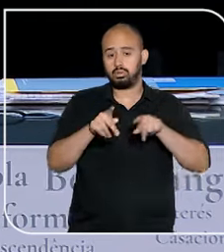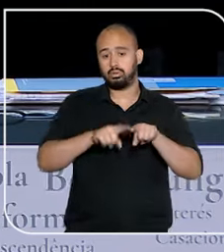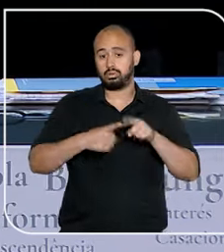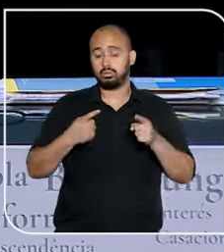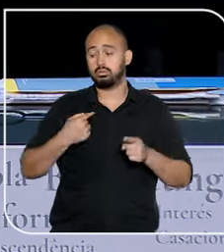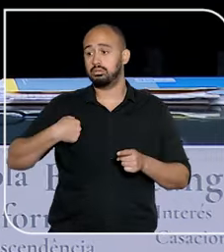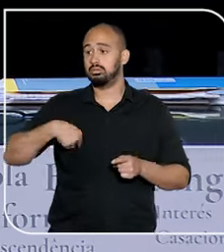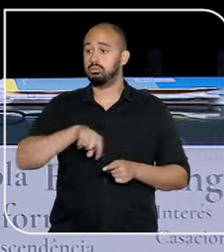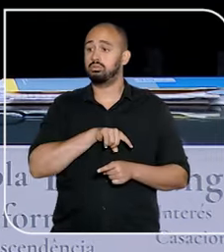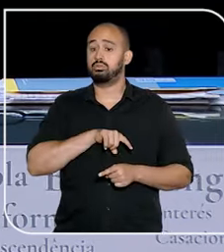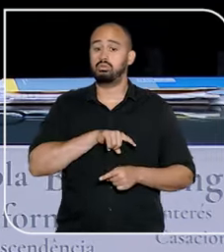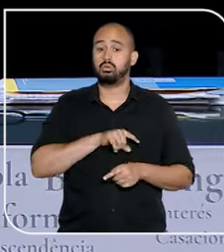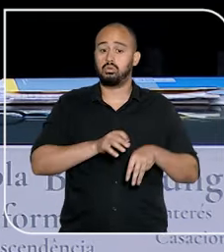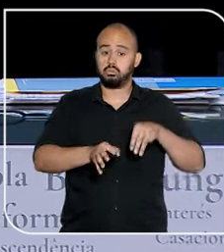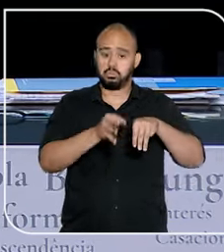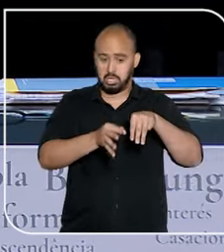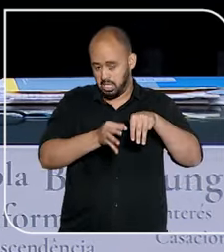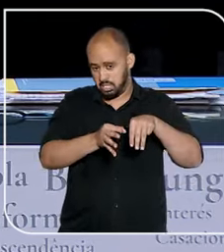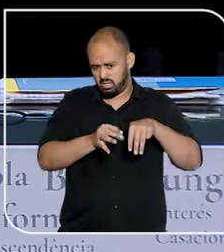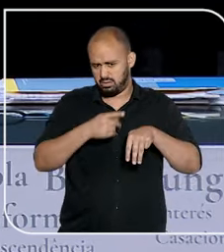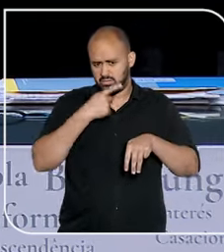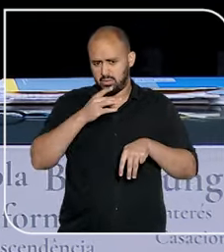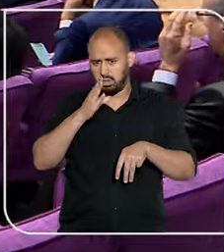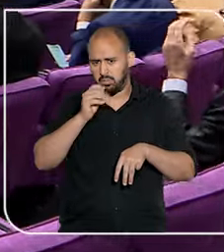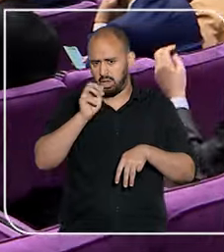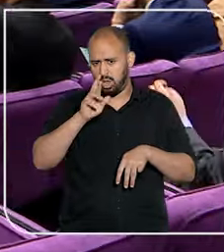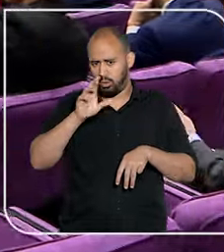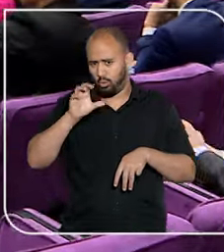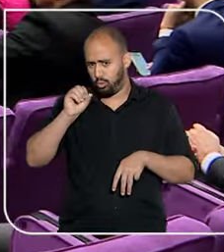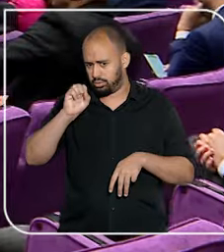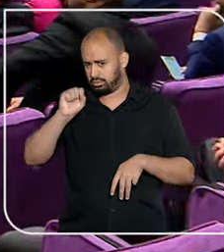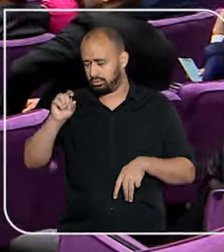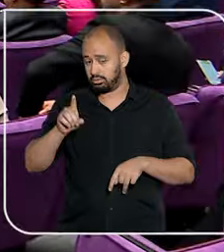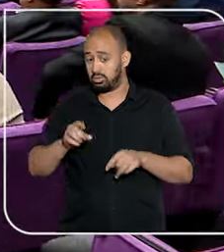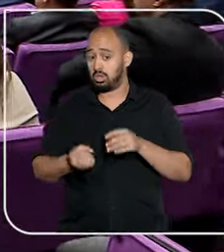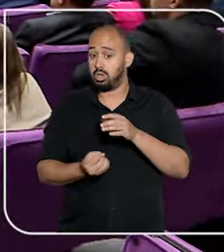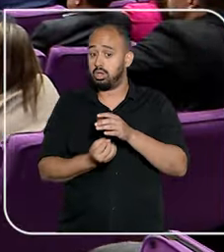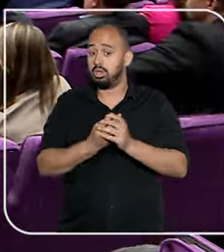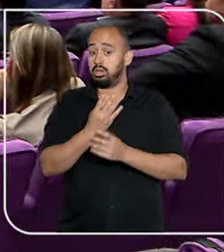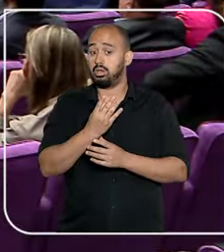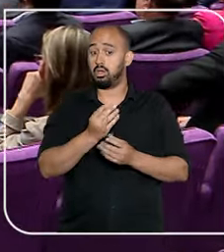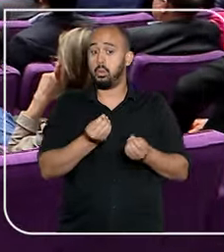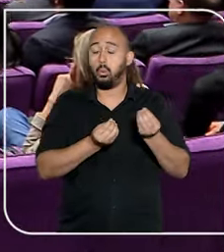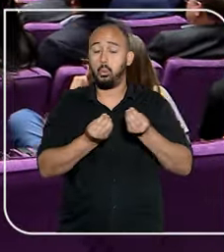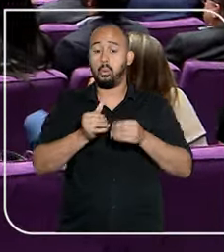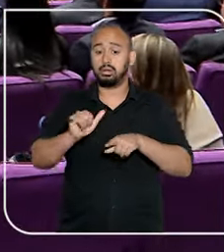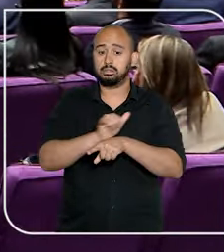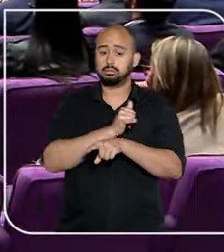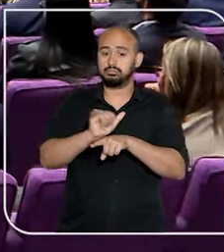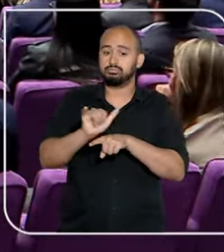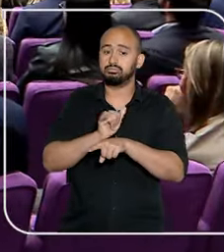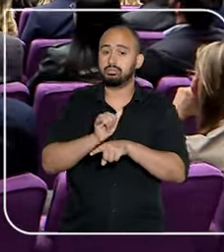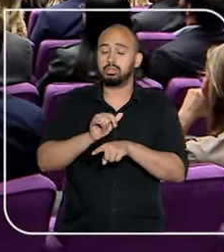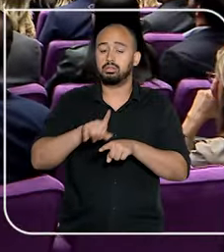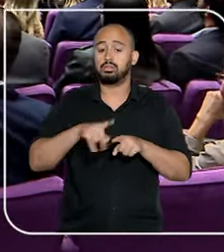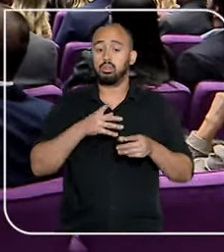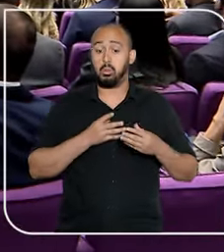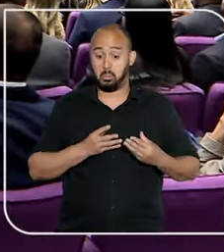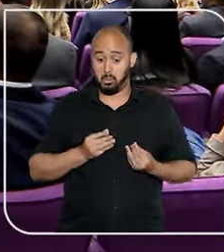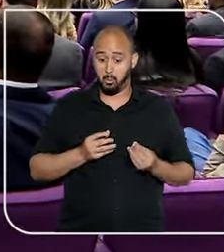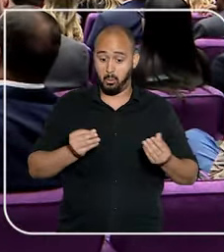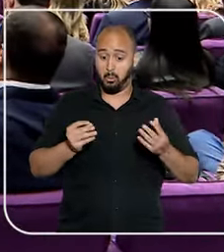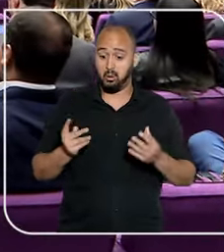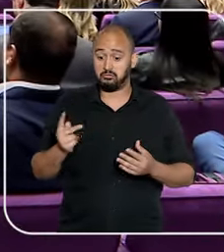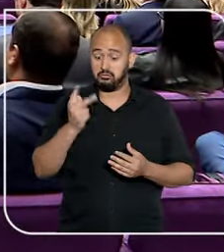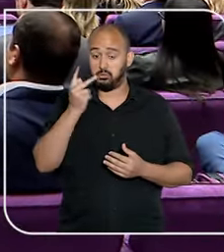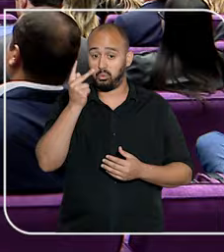o presidente do Supremo Tribunal Federal, ministro Luiz Roberto Barroso, afirmou ser indispensável criar mecanismos de administração do